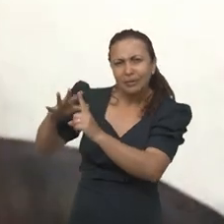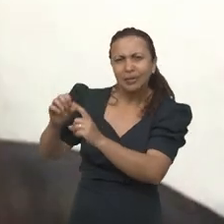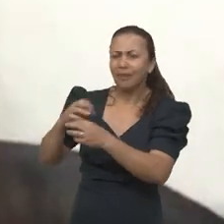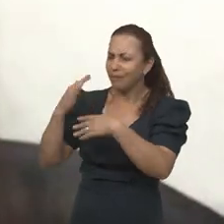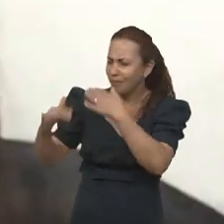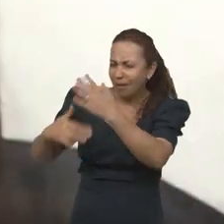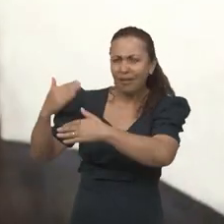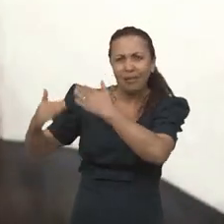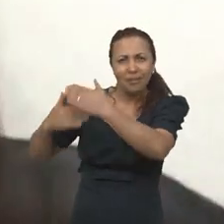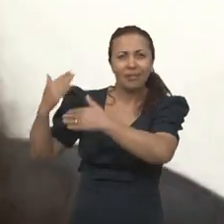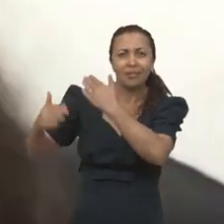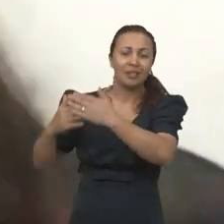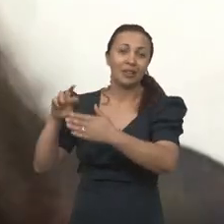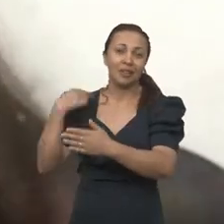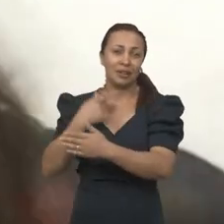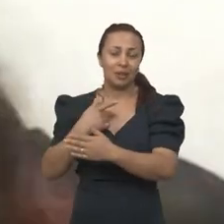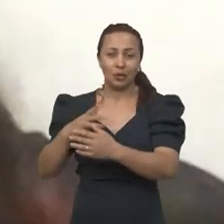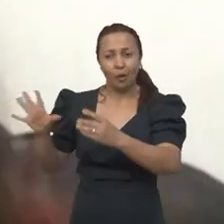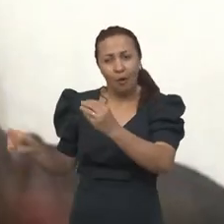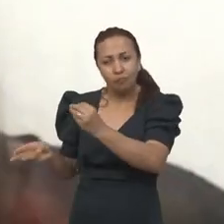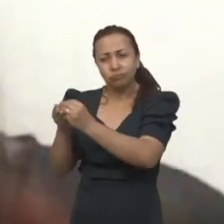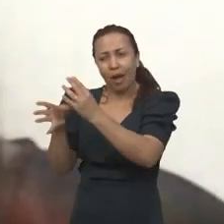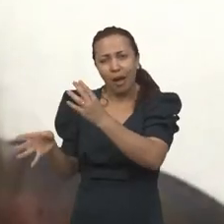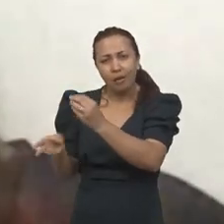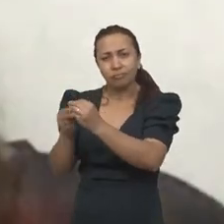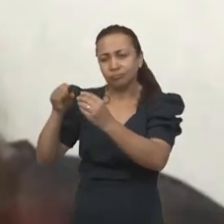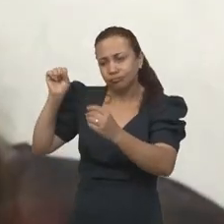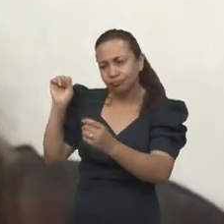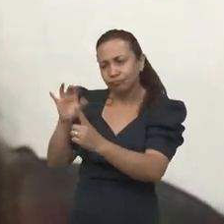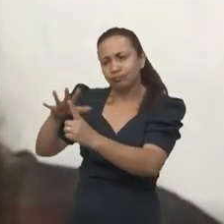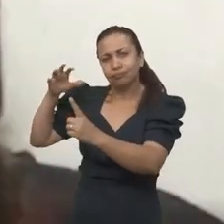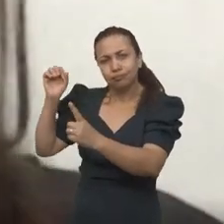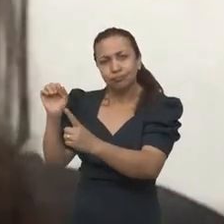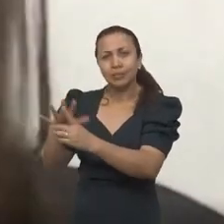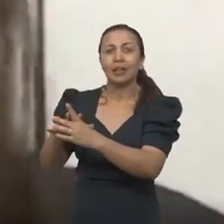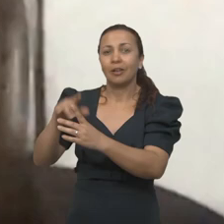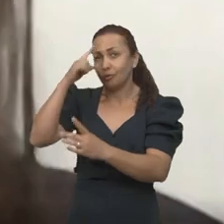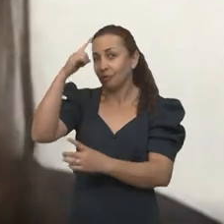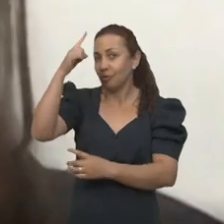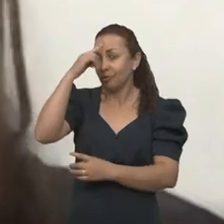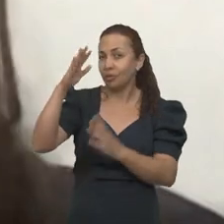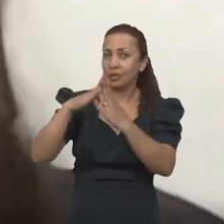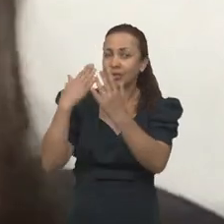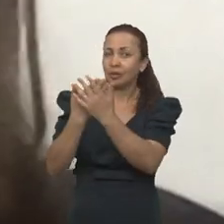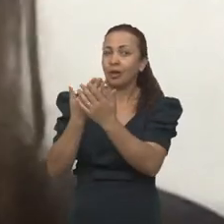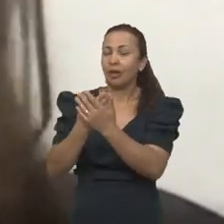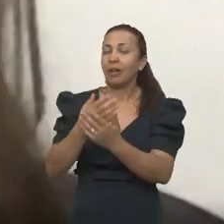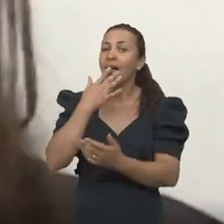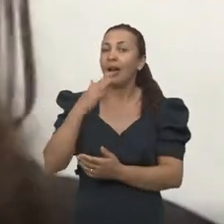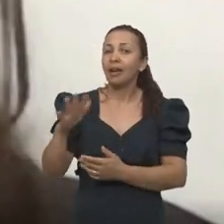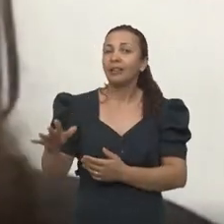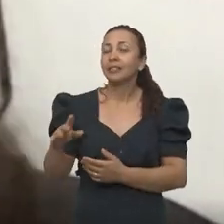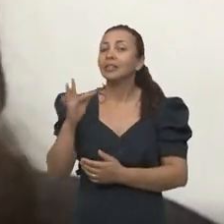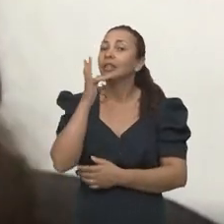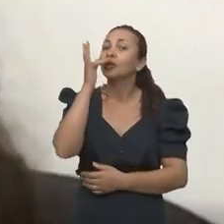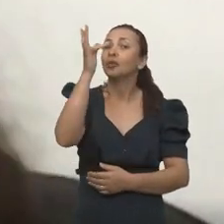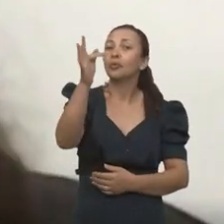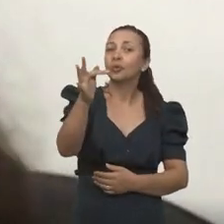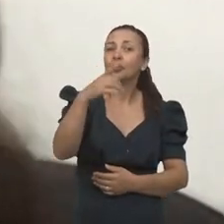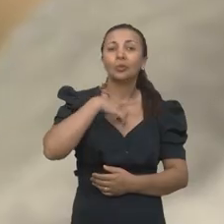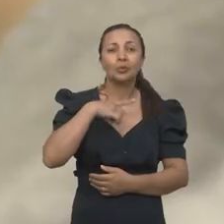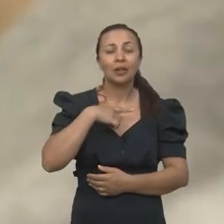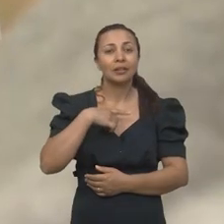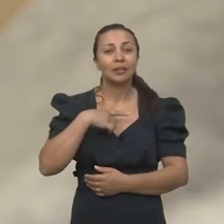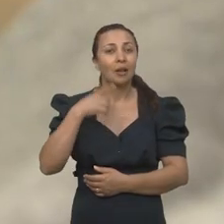atividades bastante lúdicas, e que a gente incorpora essas atividades ao dia a dia da escola, né? São crianças que mais lá na